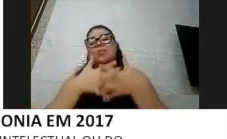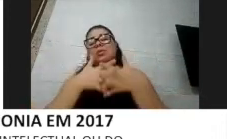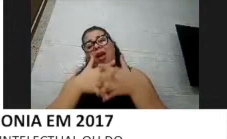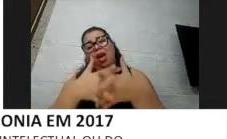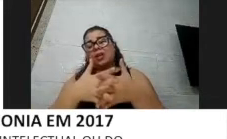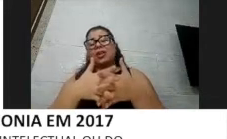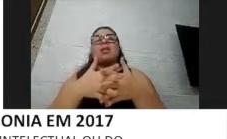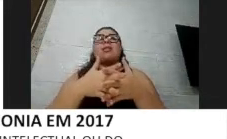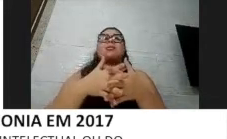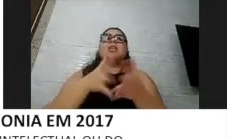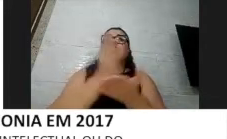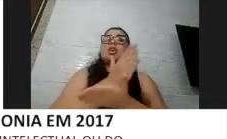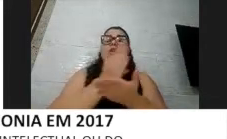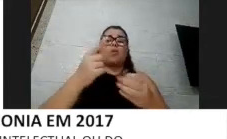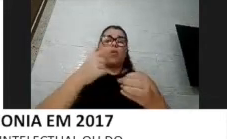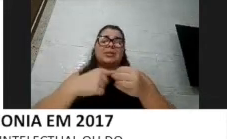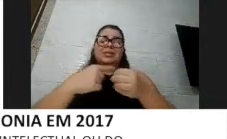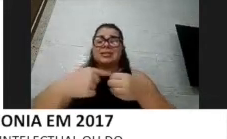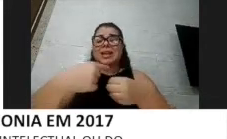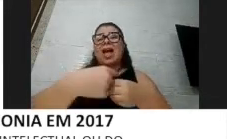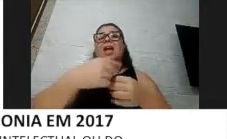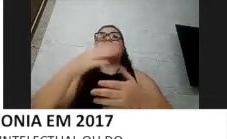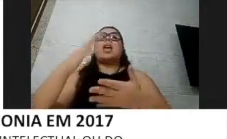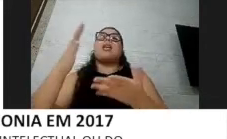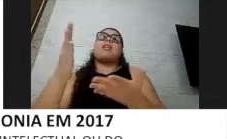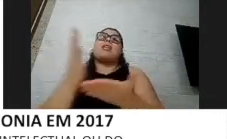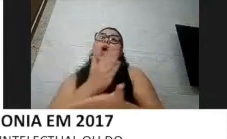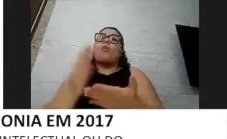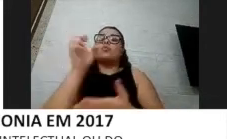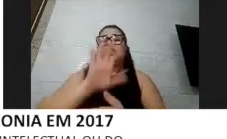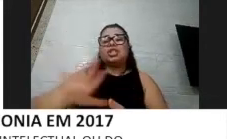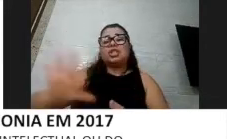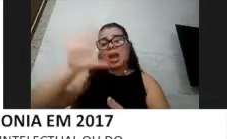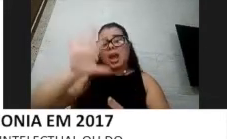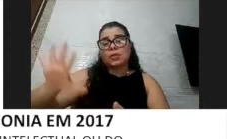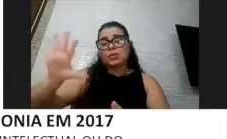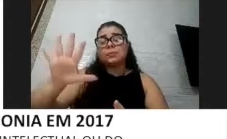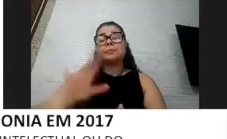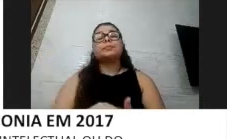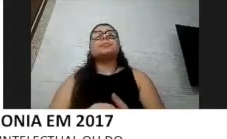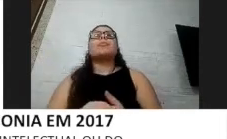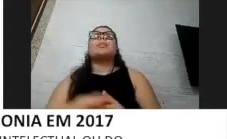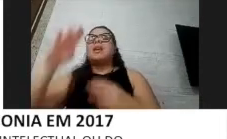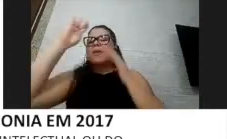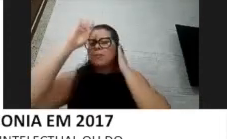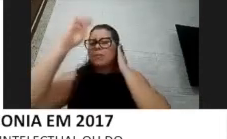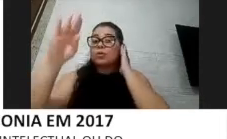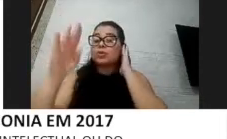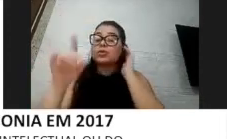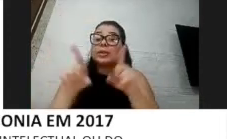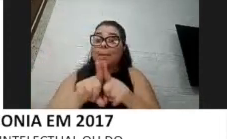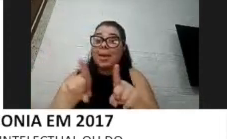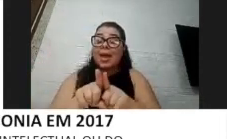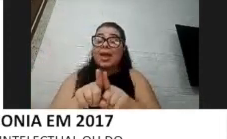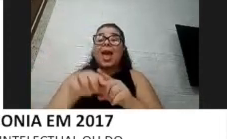cidades, em determinados estados para as pessoas com deficiência. E outra coisa importante também é a qualidade dos registros.